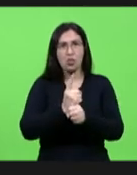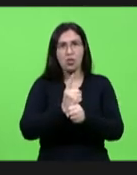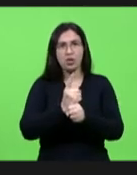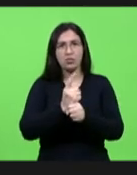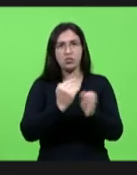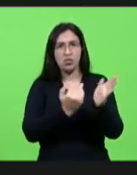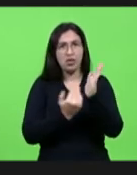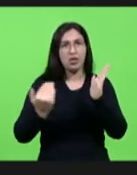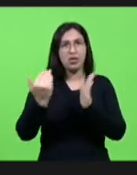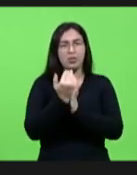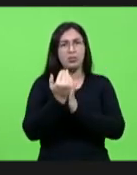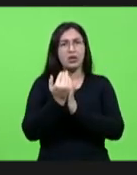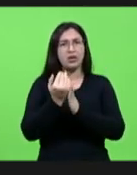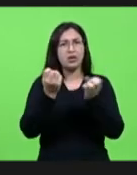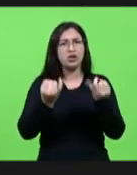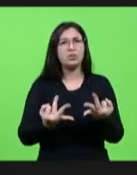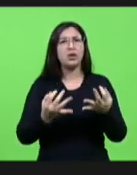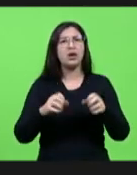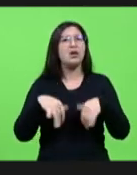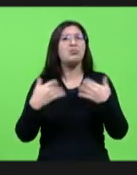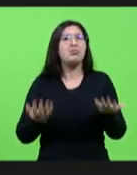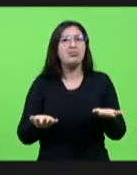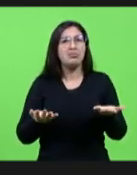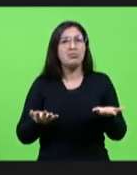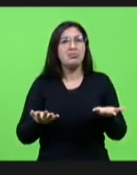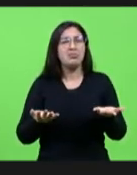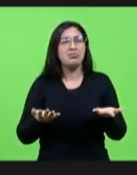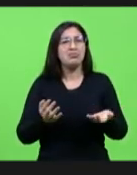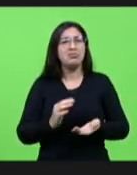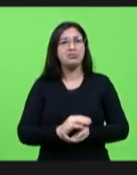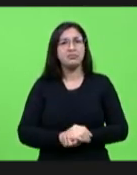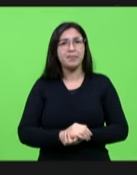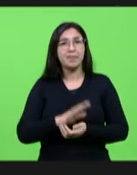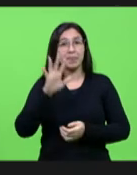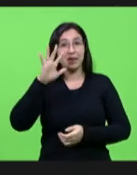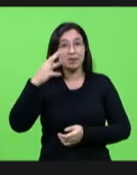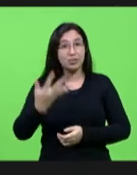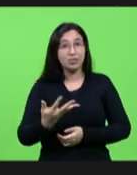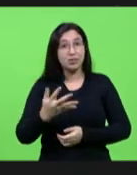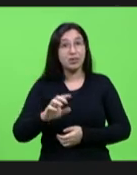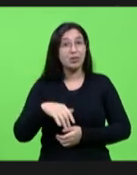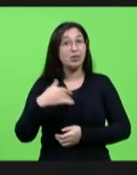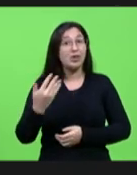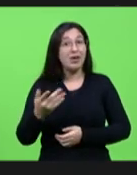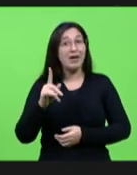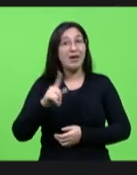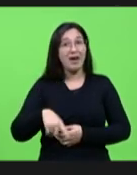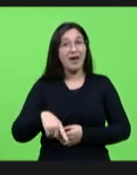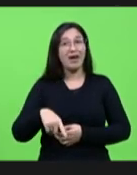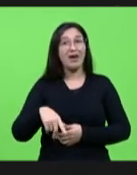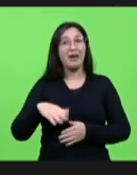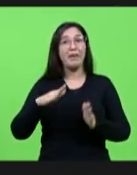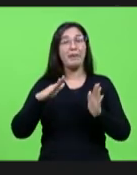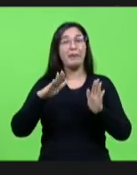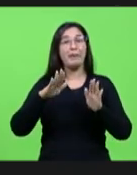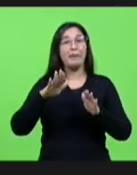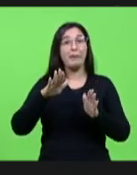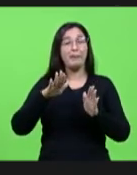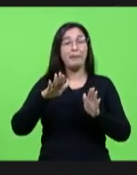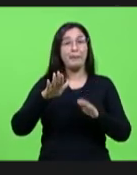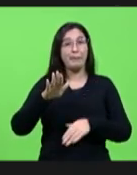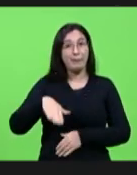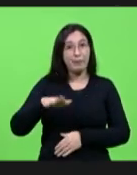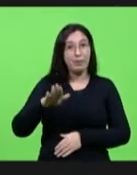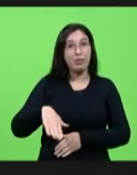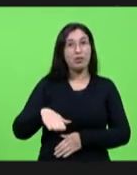qual é a explicação qual é a explicação e o resultado disso é o empobrecimento das pessoas as